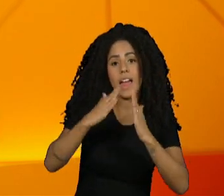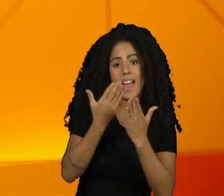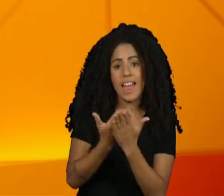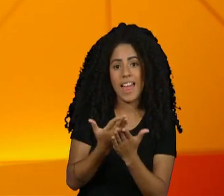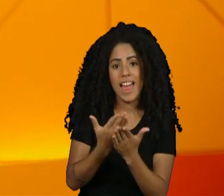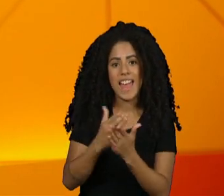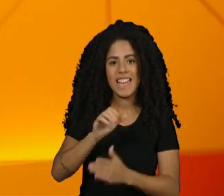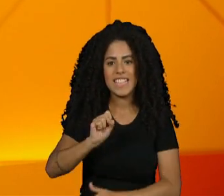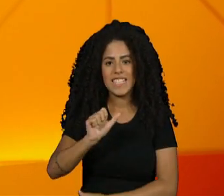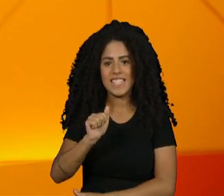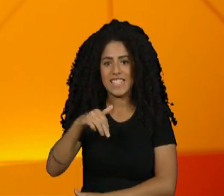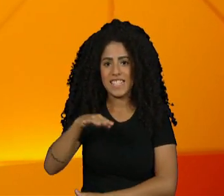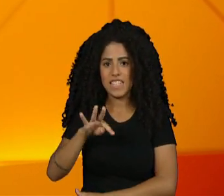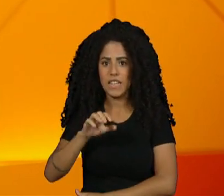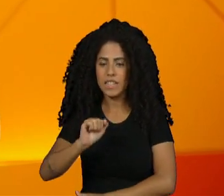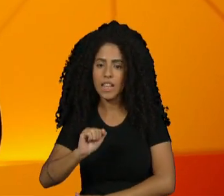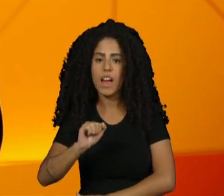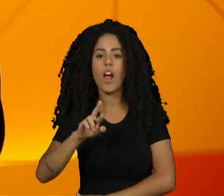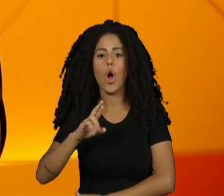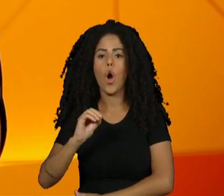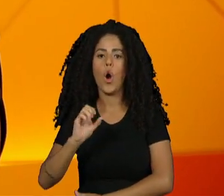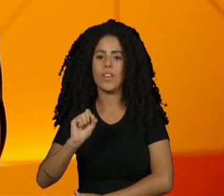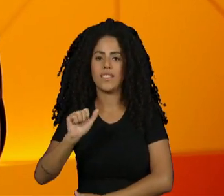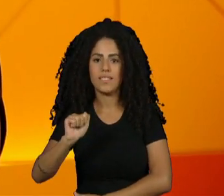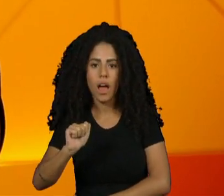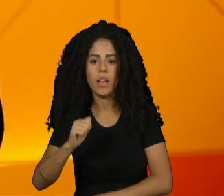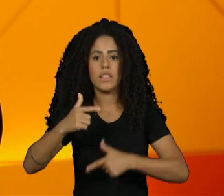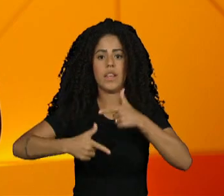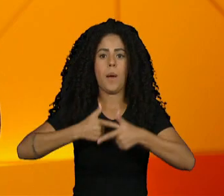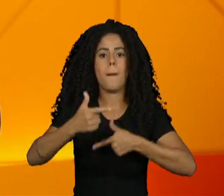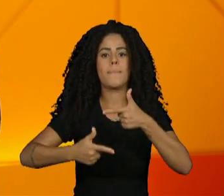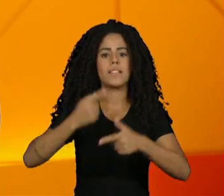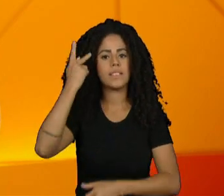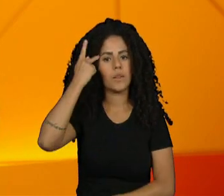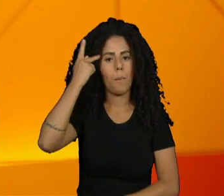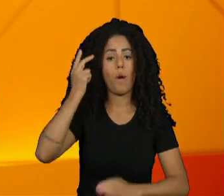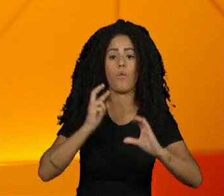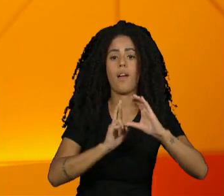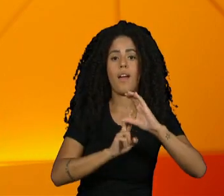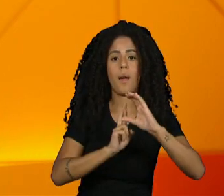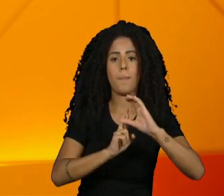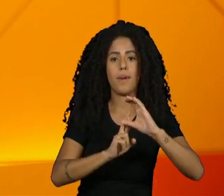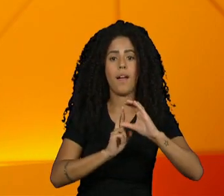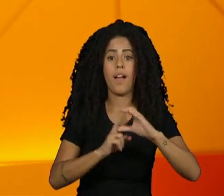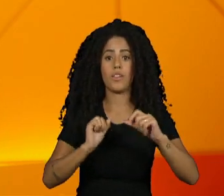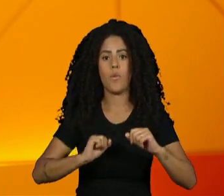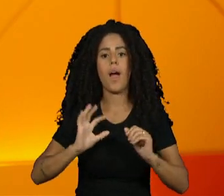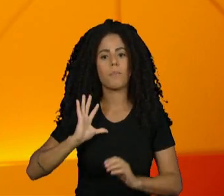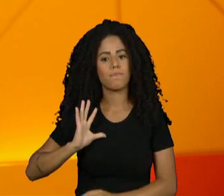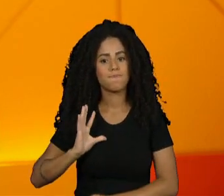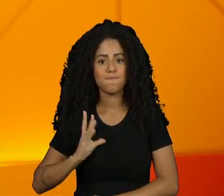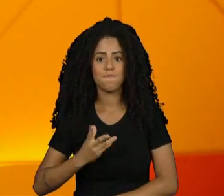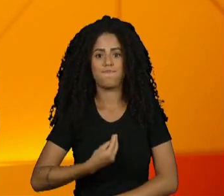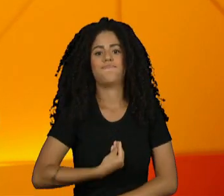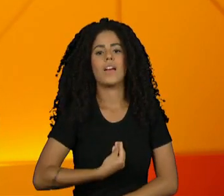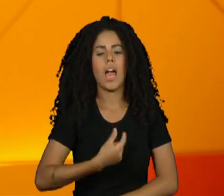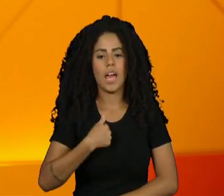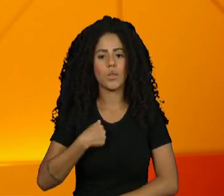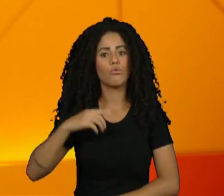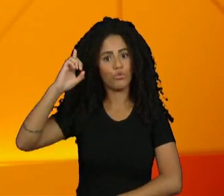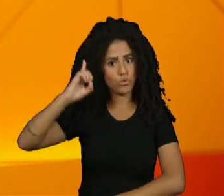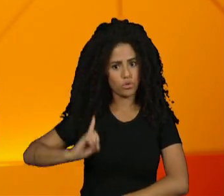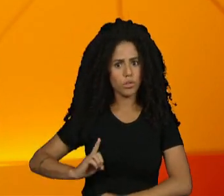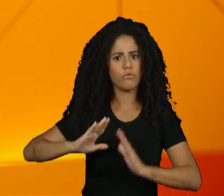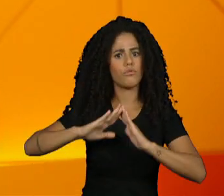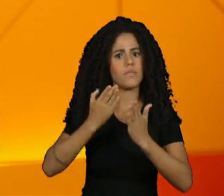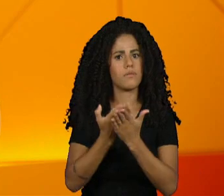Rosa de Lima, Capão Redondo, zona sul da cidade aqui de São Paulo. Ela é a primeira mulher transexual a se tornar diretora de